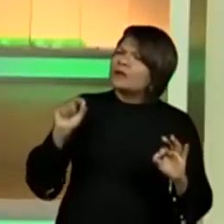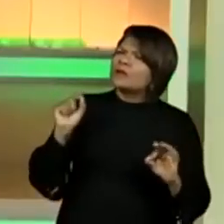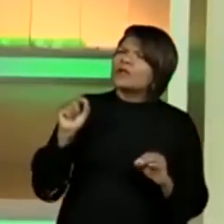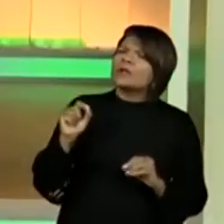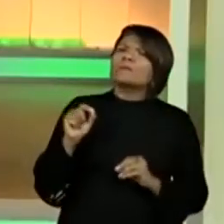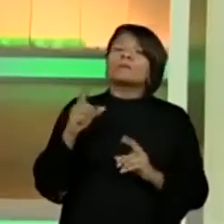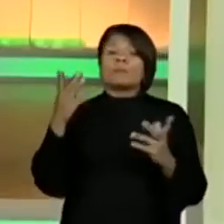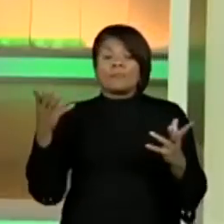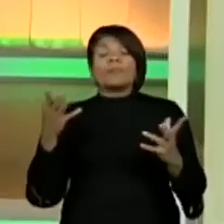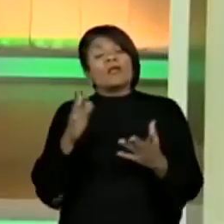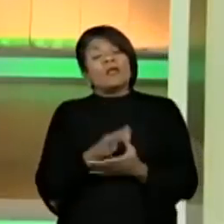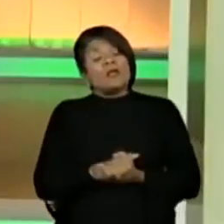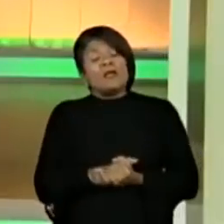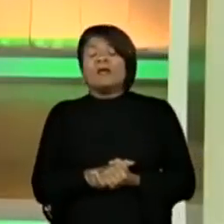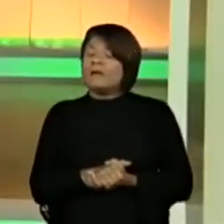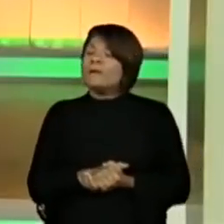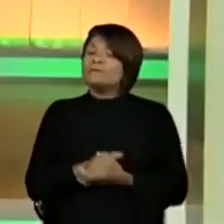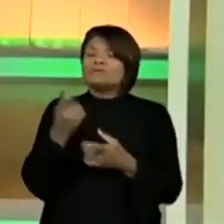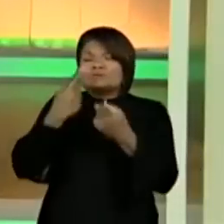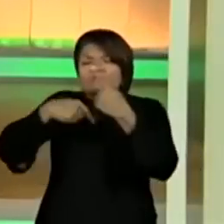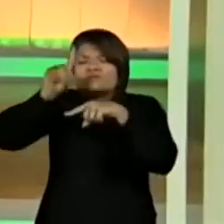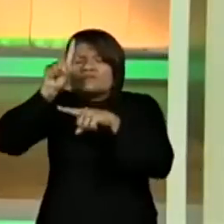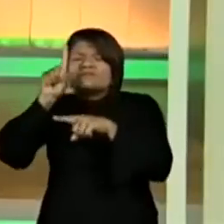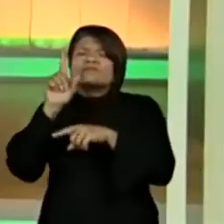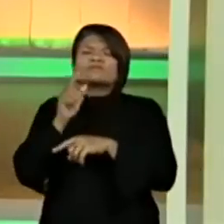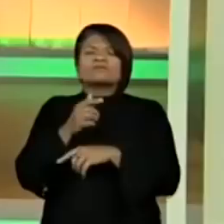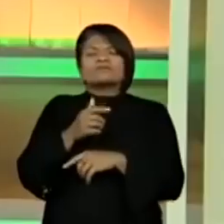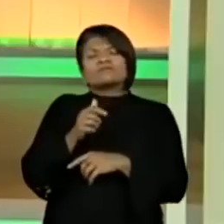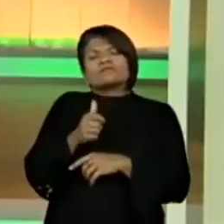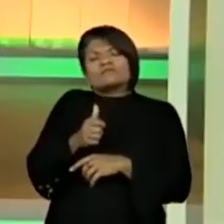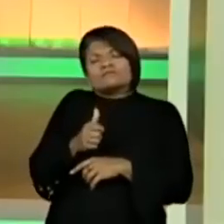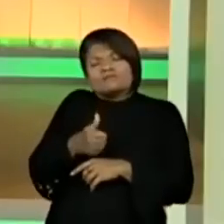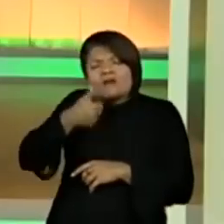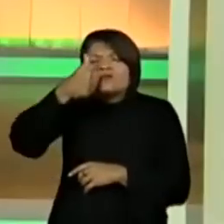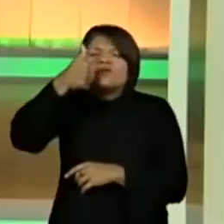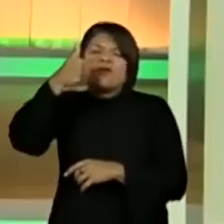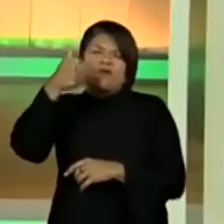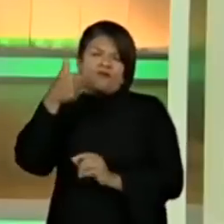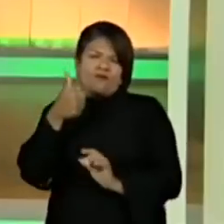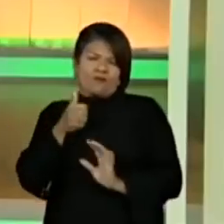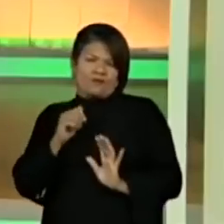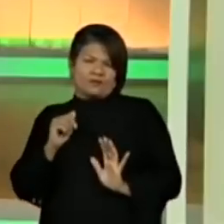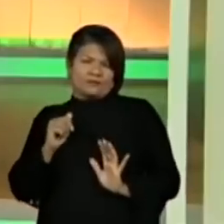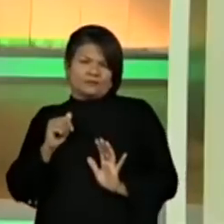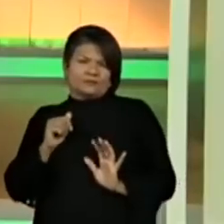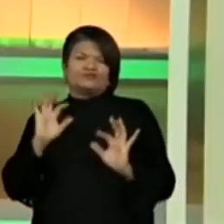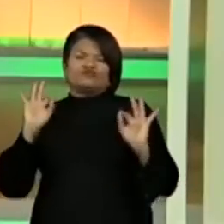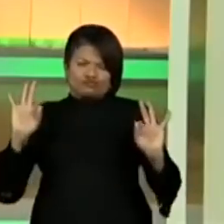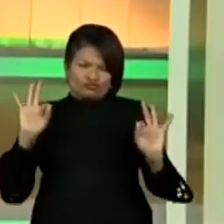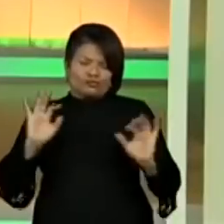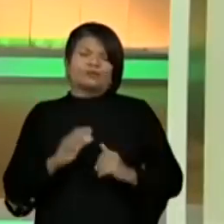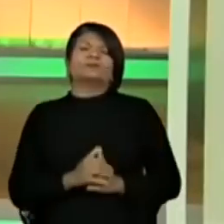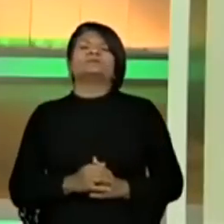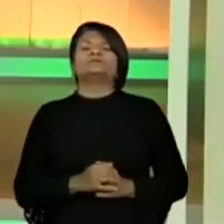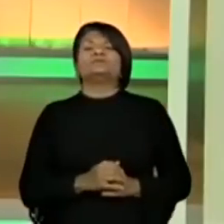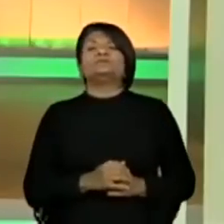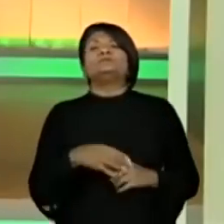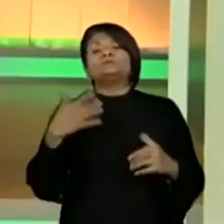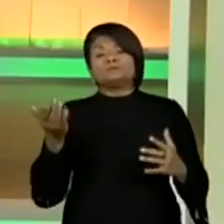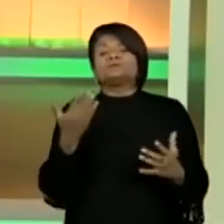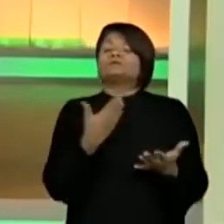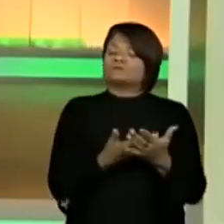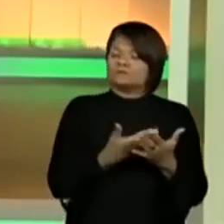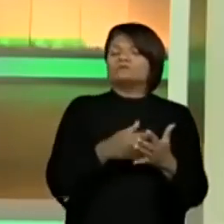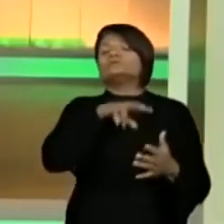Ó, sofisticada é isso. É um pouco melhor, é um pouco mais... Vamos usar essa expressão chique, tá? Segundo alguns